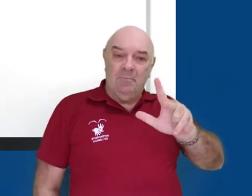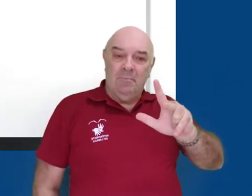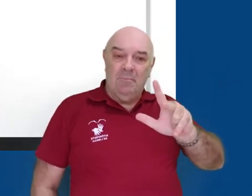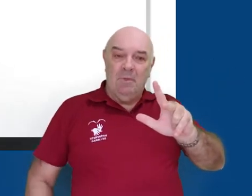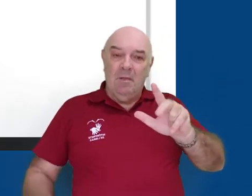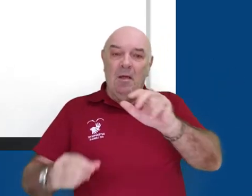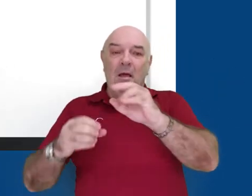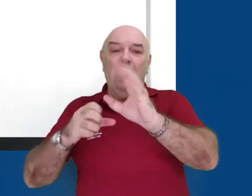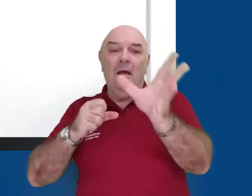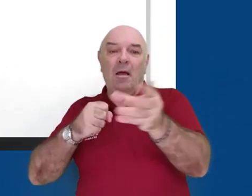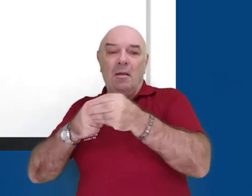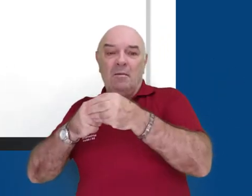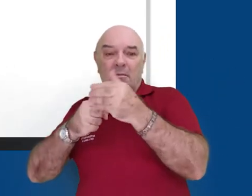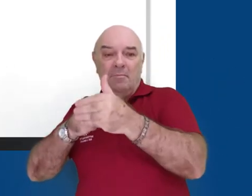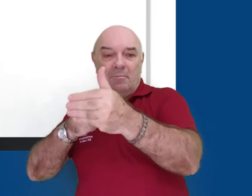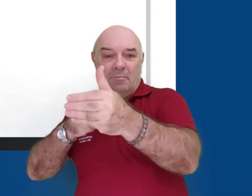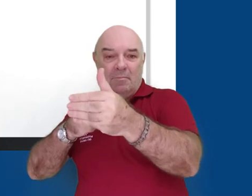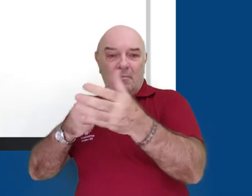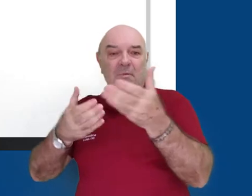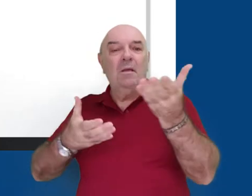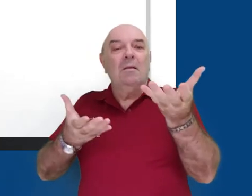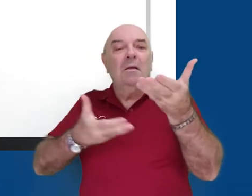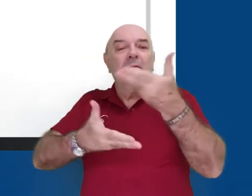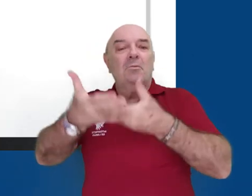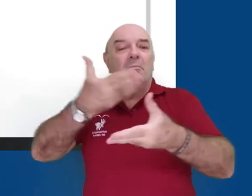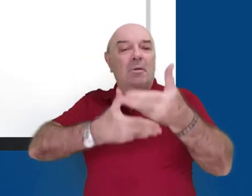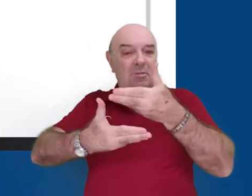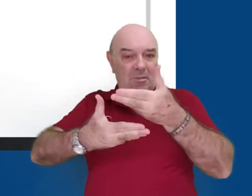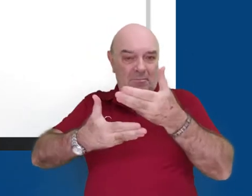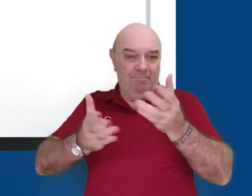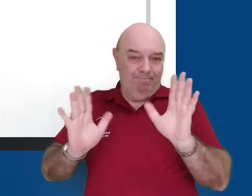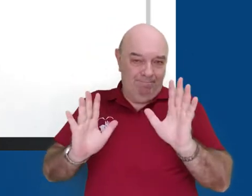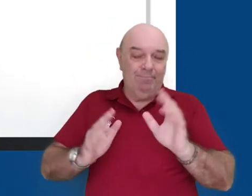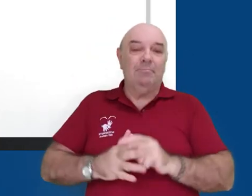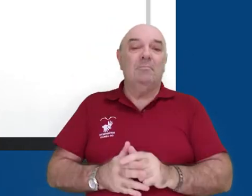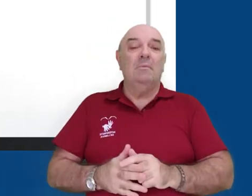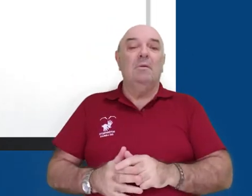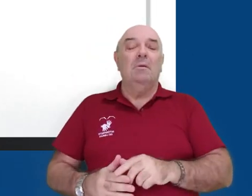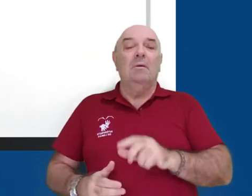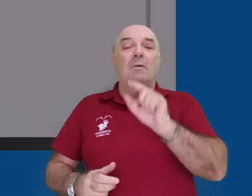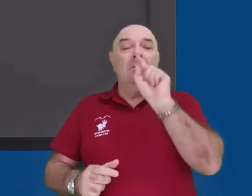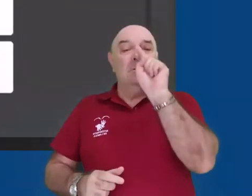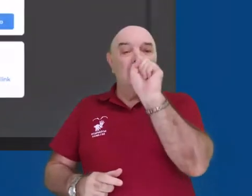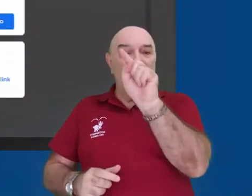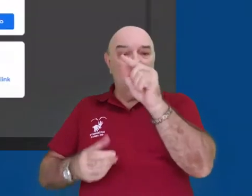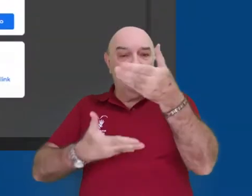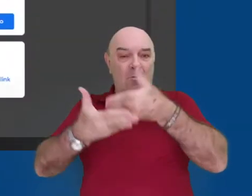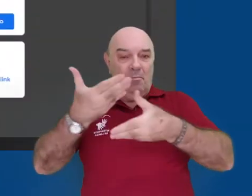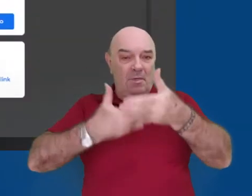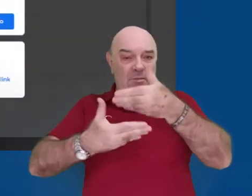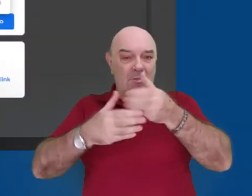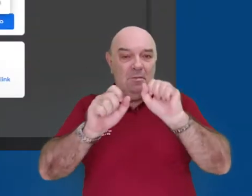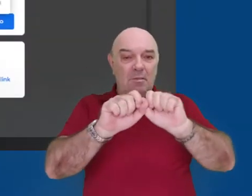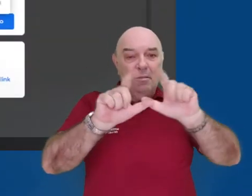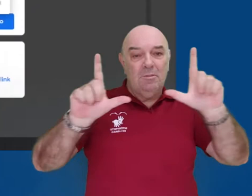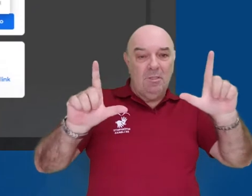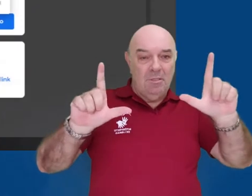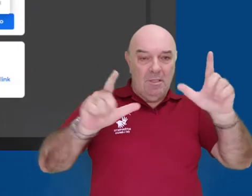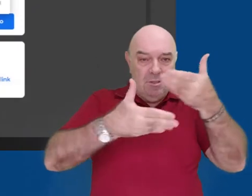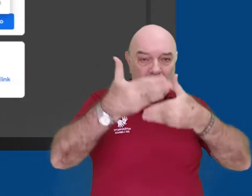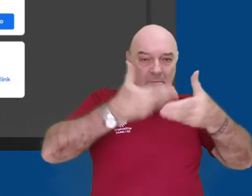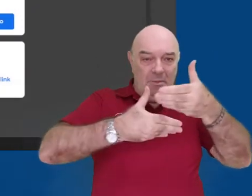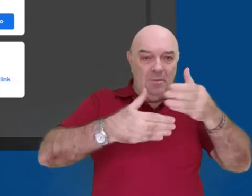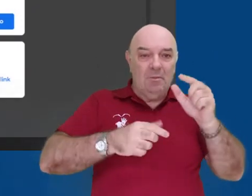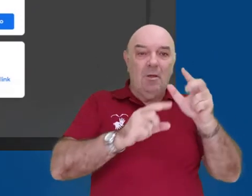mouse sobre o arquivo que deseja compartilhar ou que já foi compartilhado com alguém. Clique em compartilhar e na janela de compartilhamento